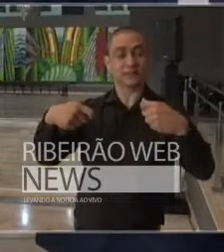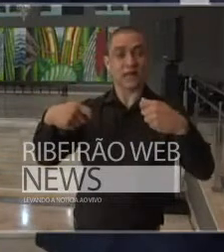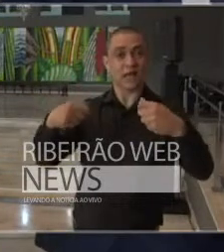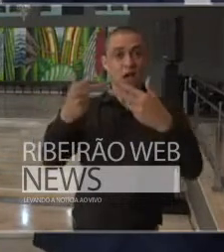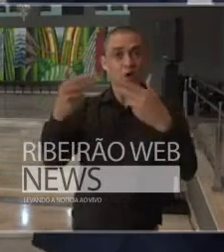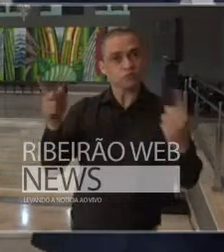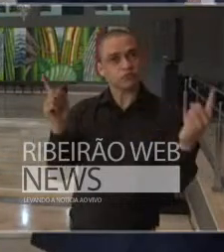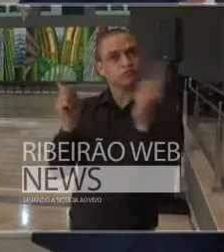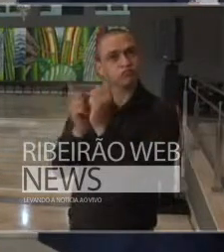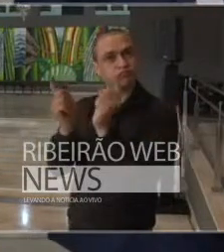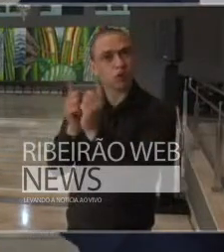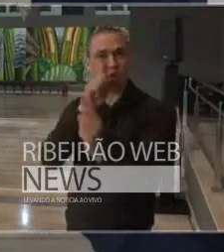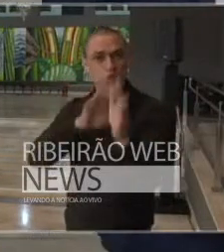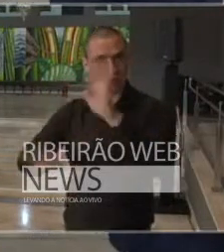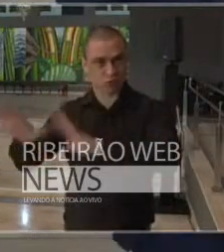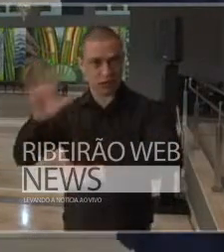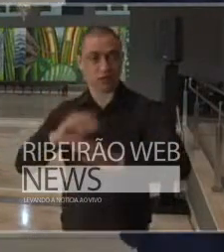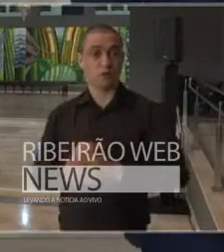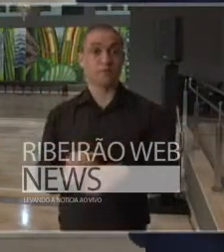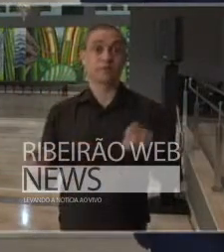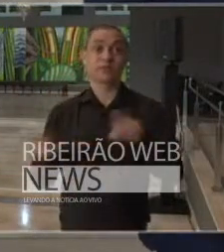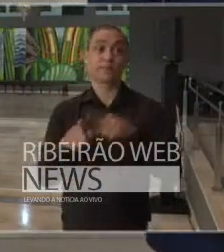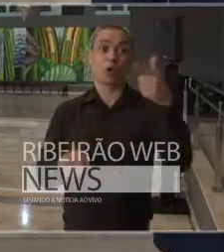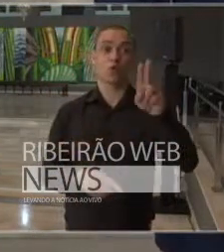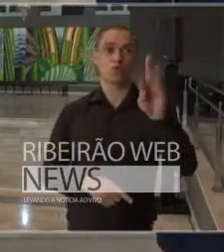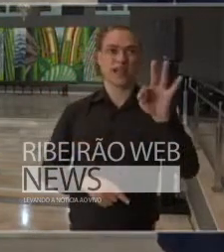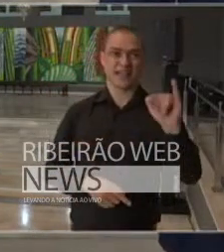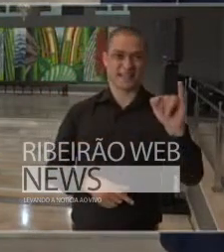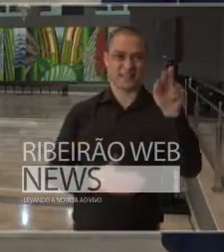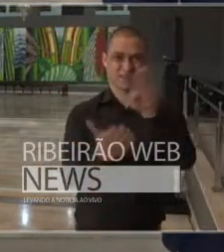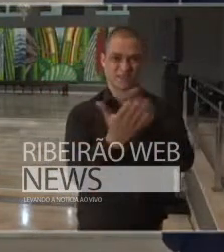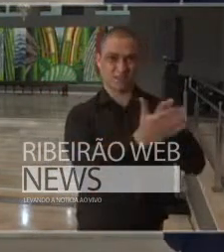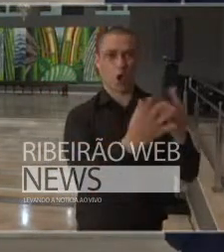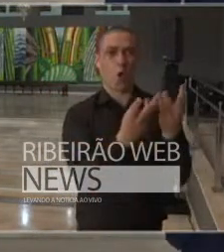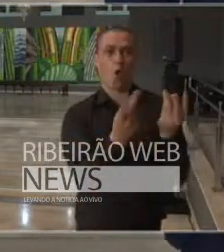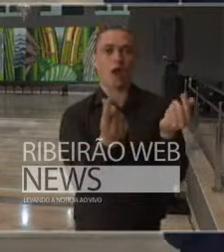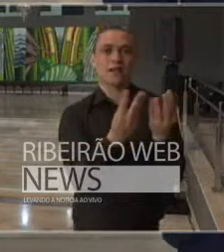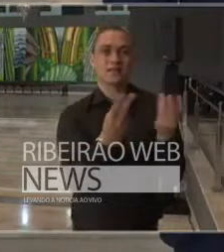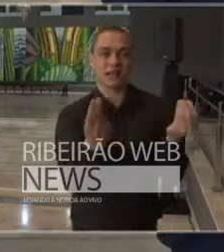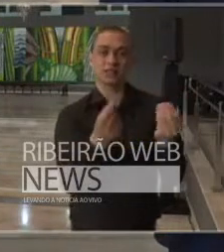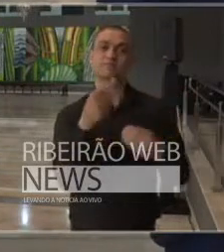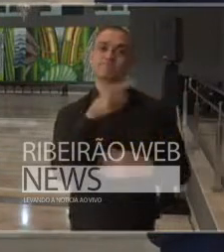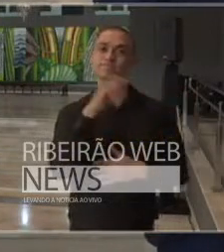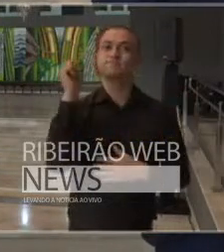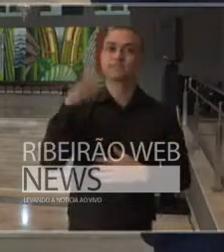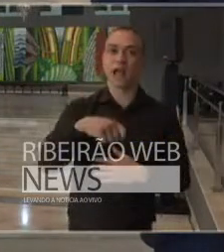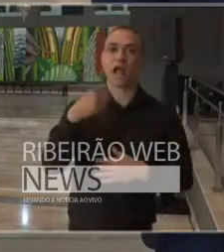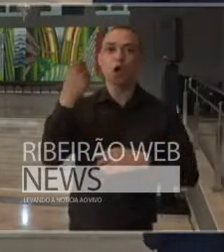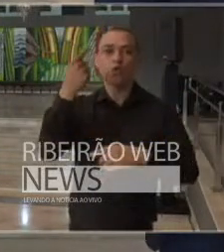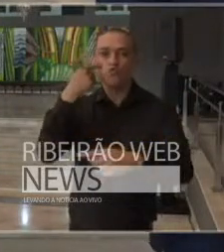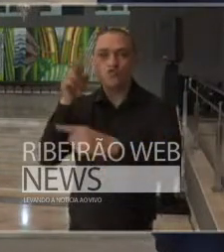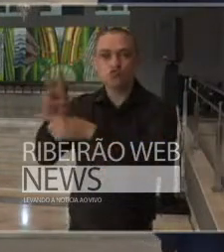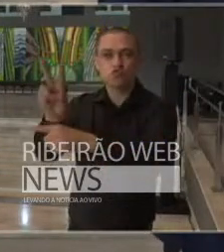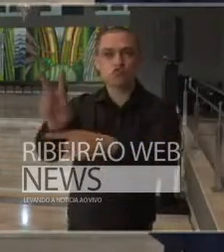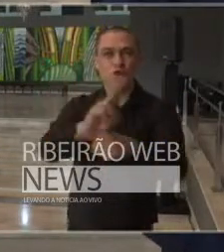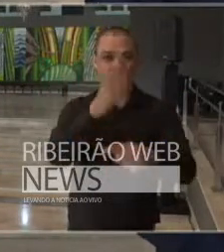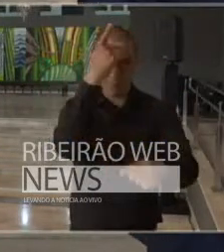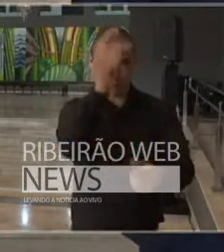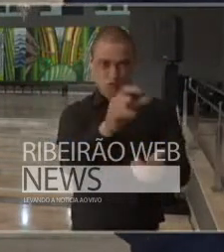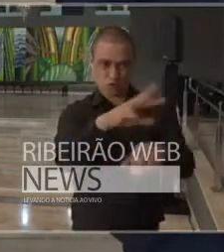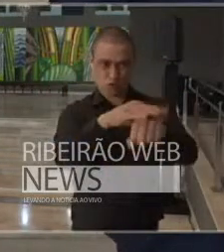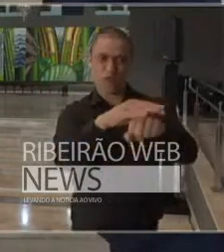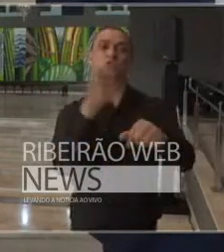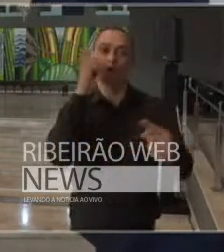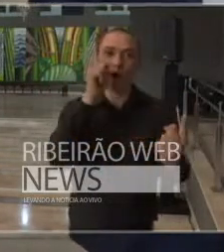algum nível de cuidado e UTIs de qualidade que possam cuidar dos pacientes mais